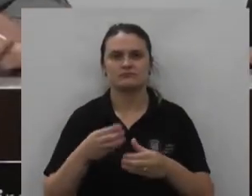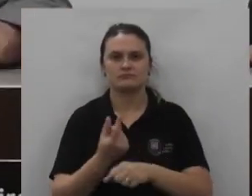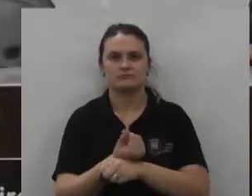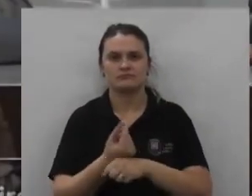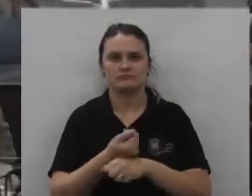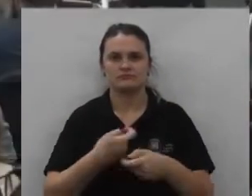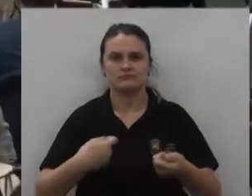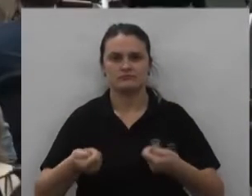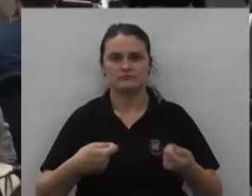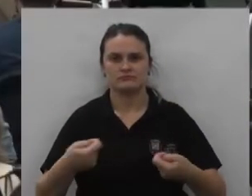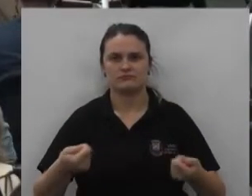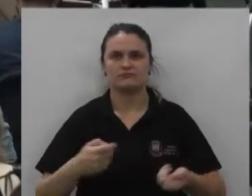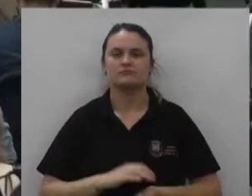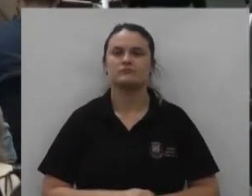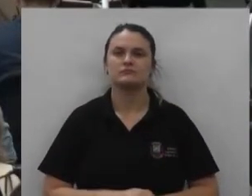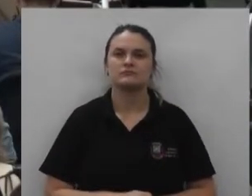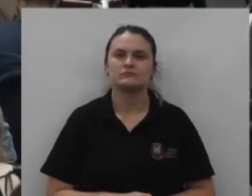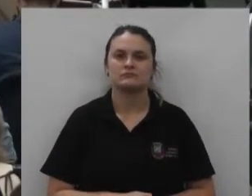de finanças e orçamento